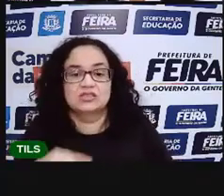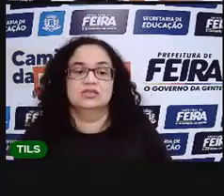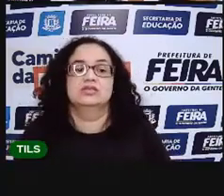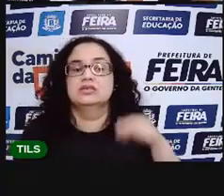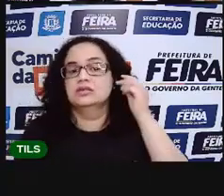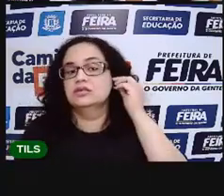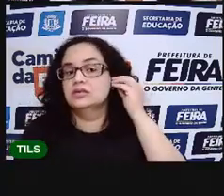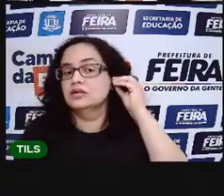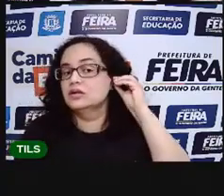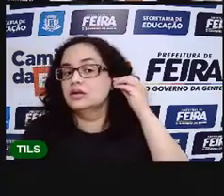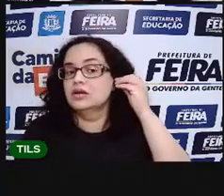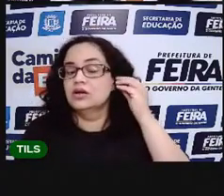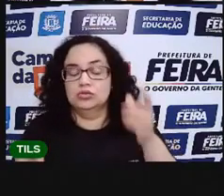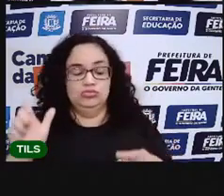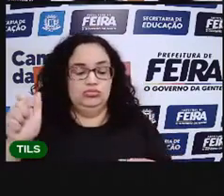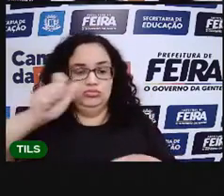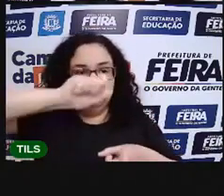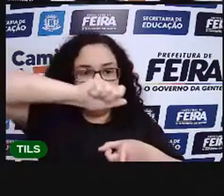O creme dental.